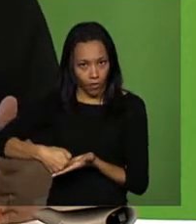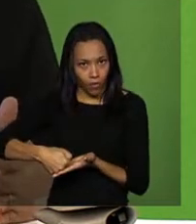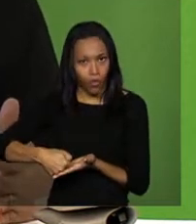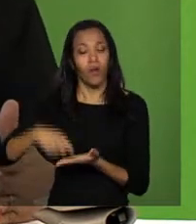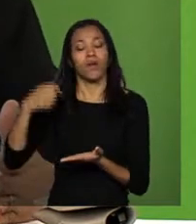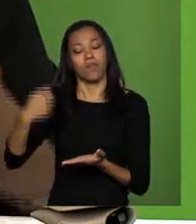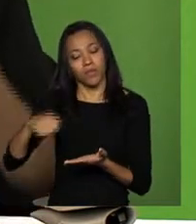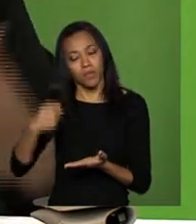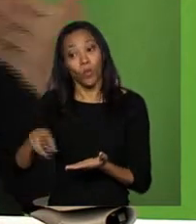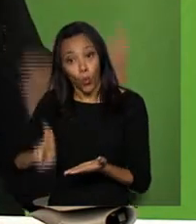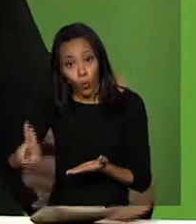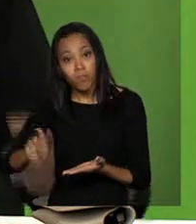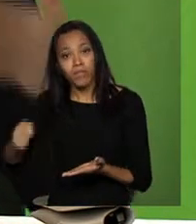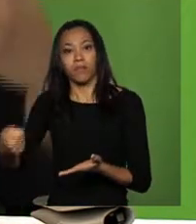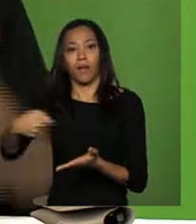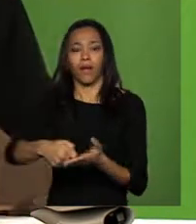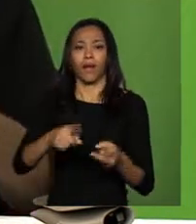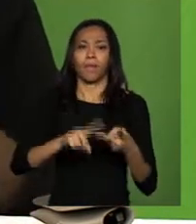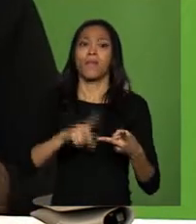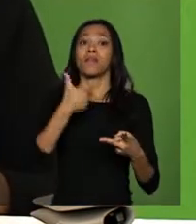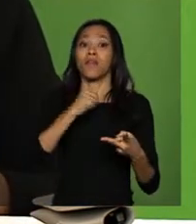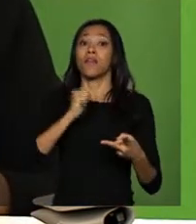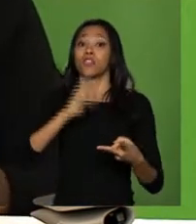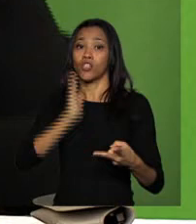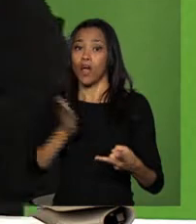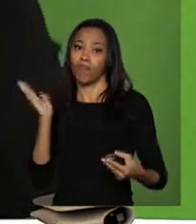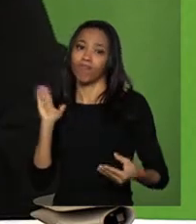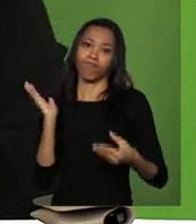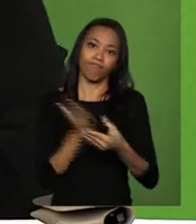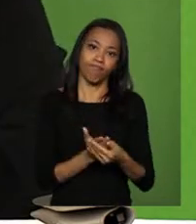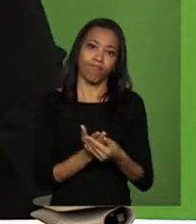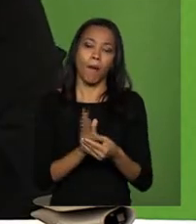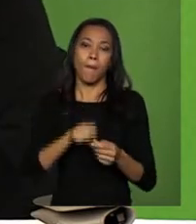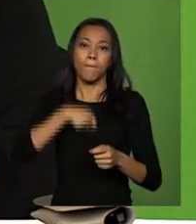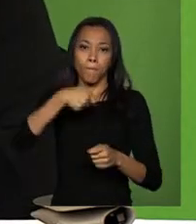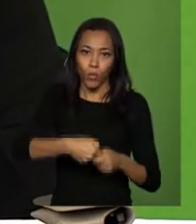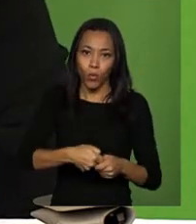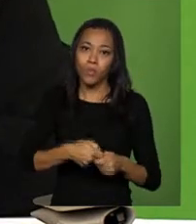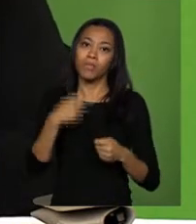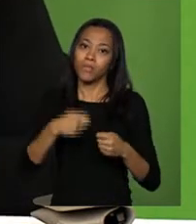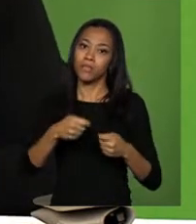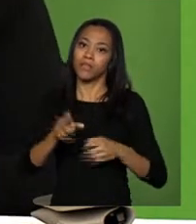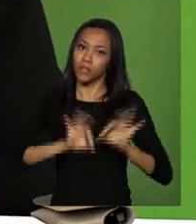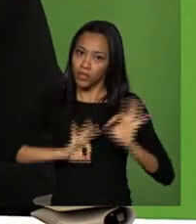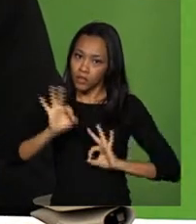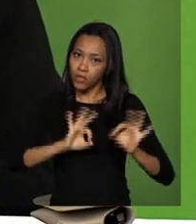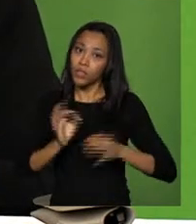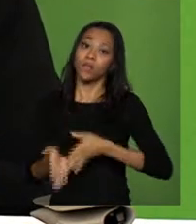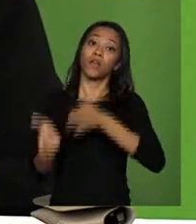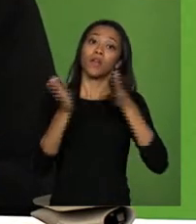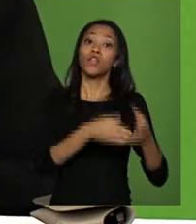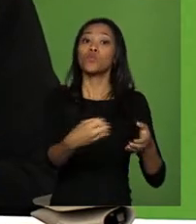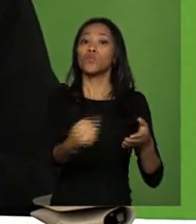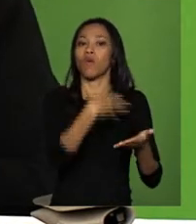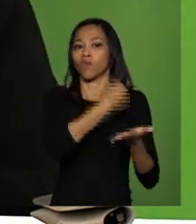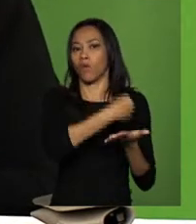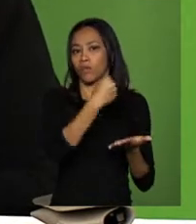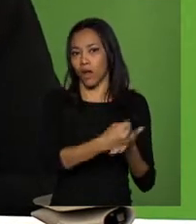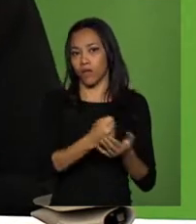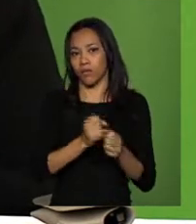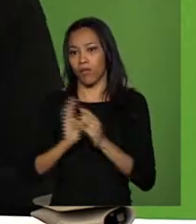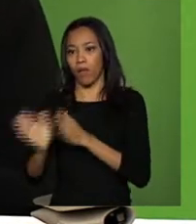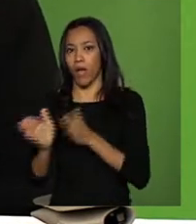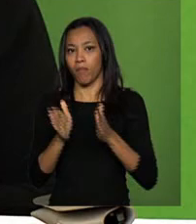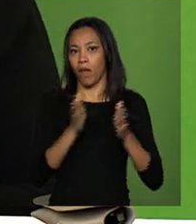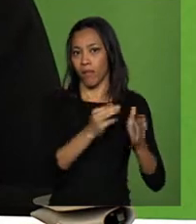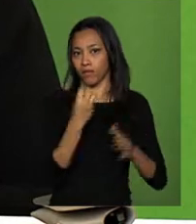regularizar. Quem está multado, que vai se regularizar e vai pagar. E os novos contratos. E o fundo, eu tenho novo contrato, o fundo é devido a